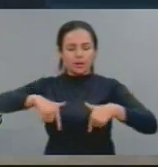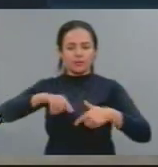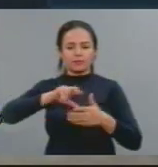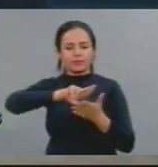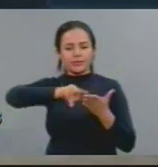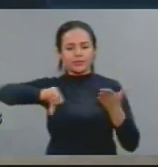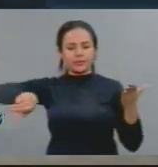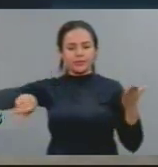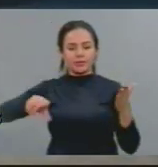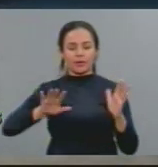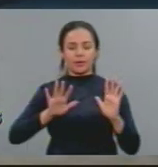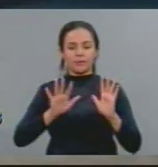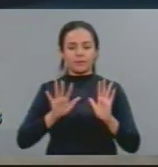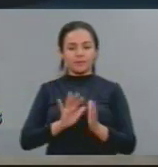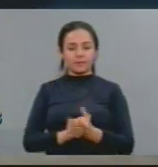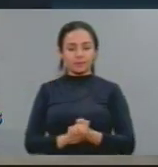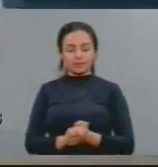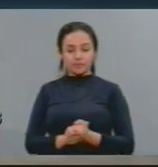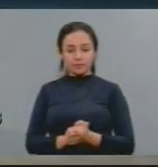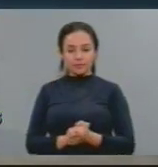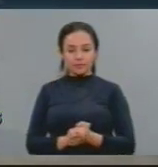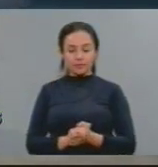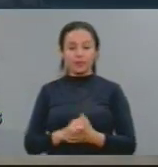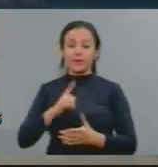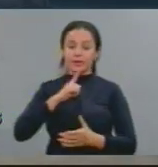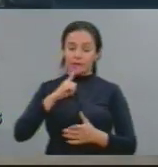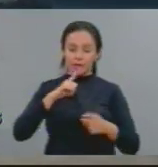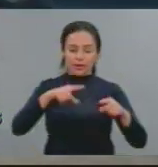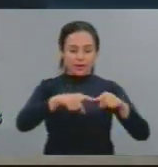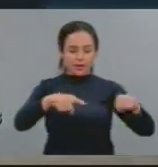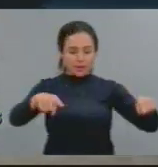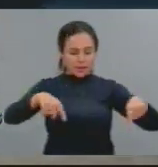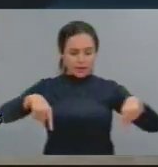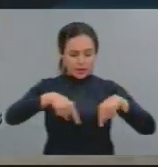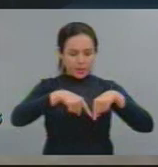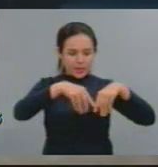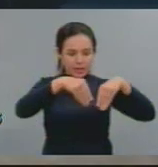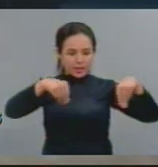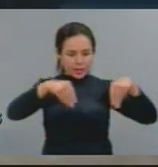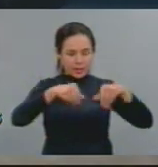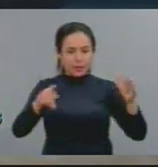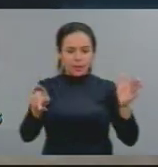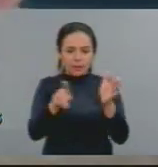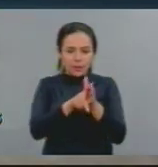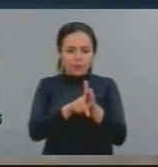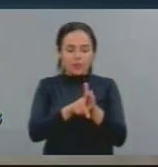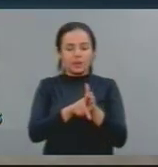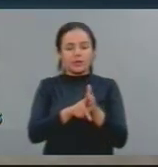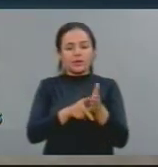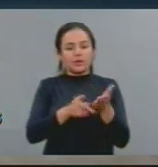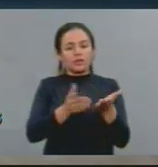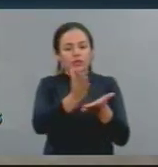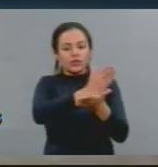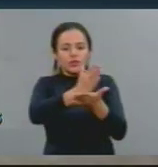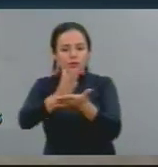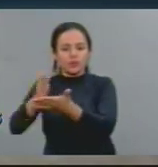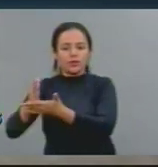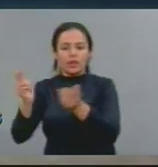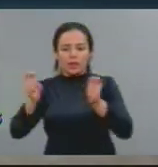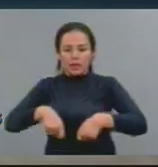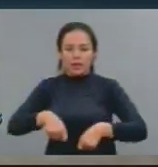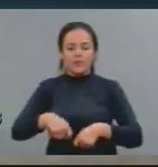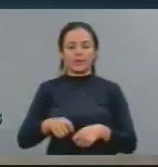há uma distância muito grande. Nós temos terras que dá para todos trabalharem. Nós precisamos, sim,